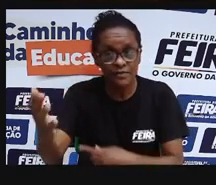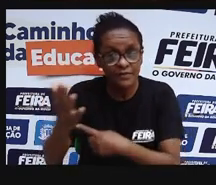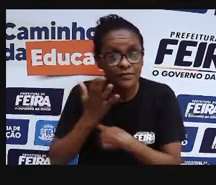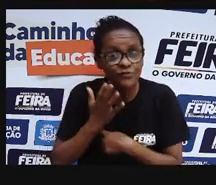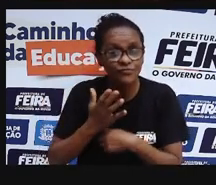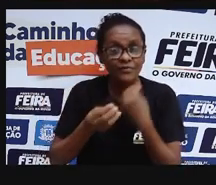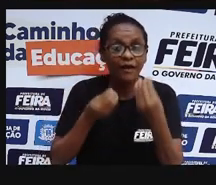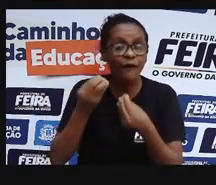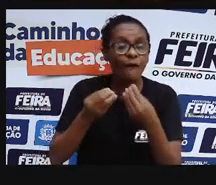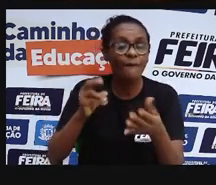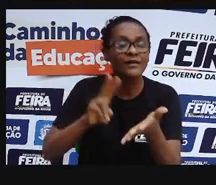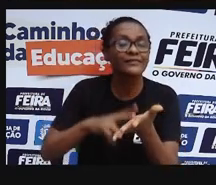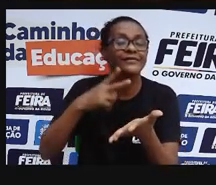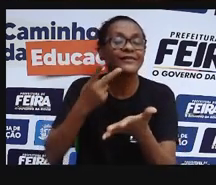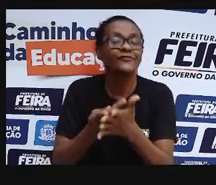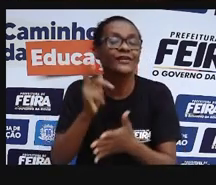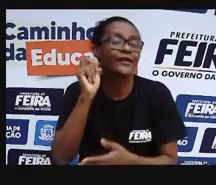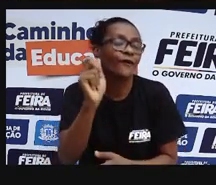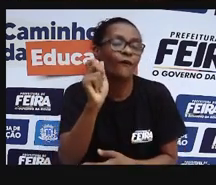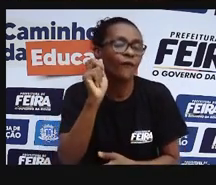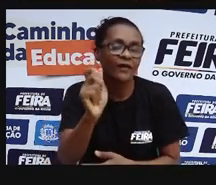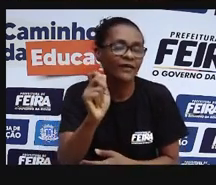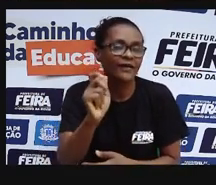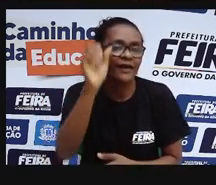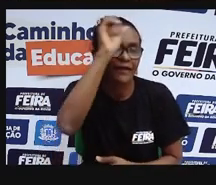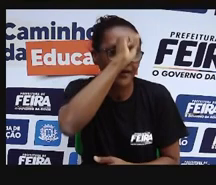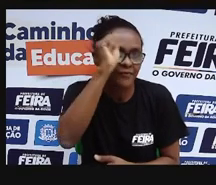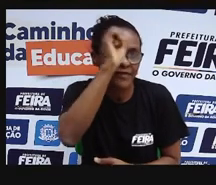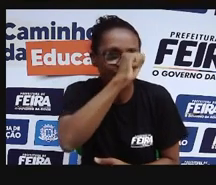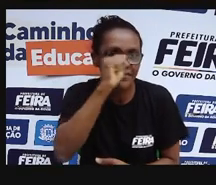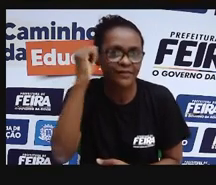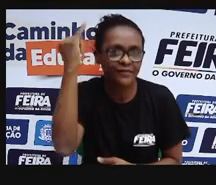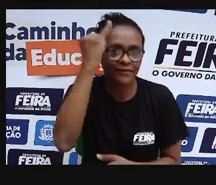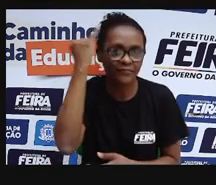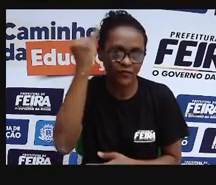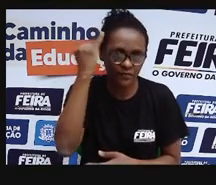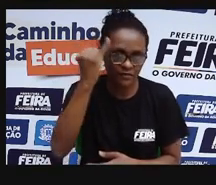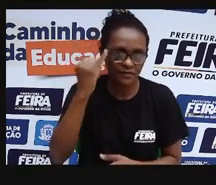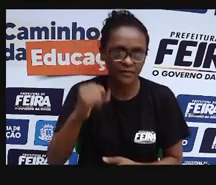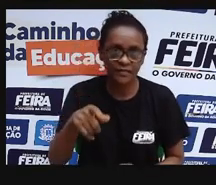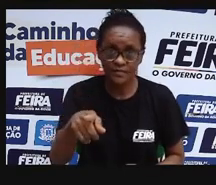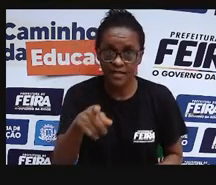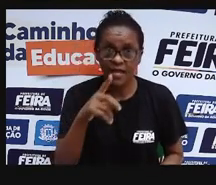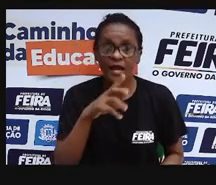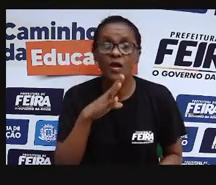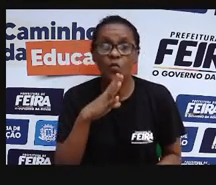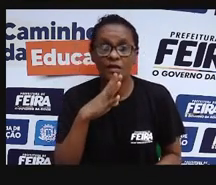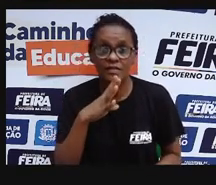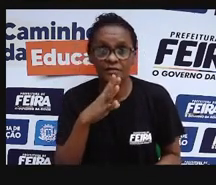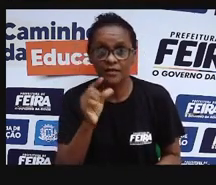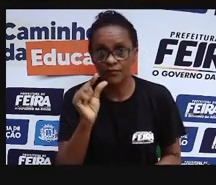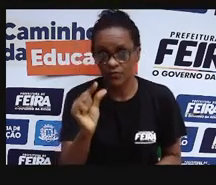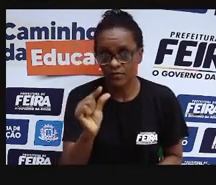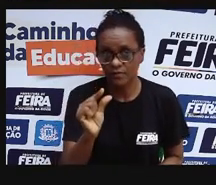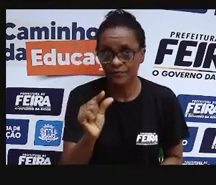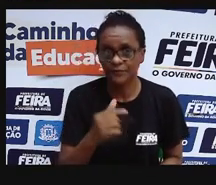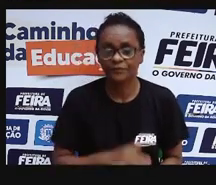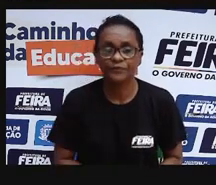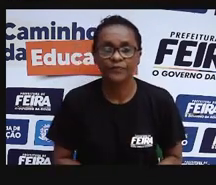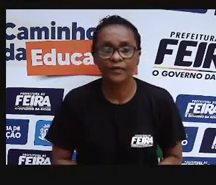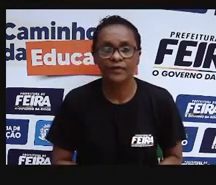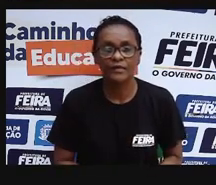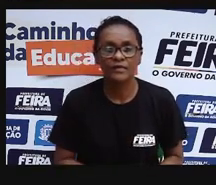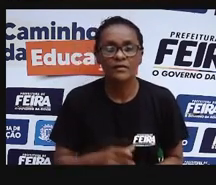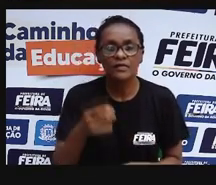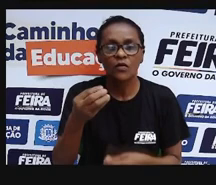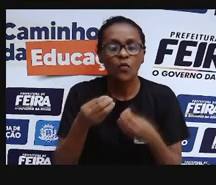significa esse sistema único de saúde. E, aí, então, para vocês conhecerem um pouco mais, né? Eu sugiro que